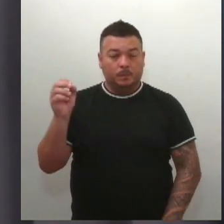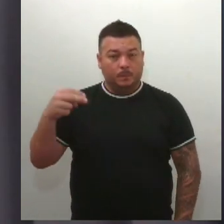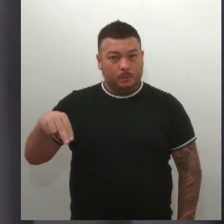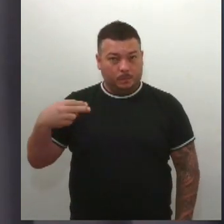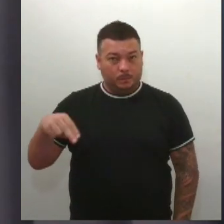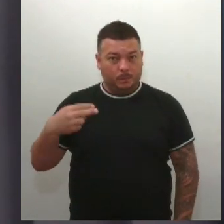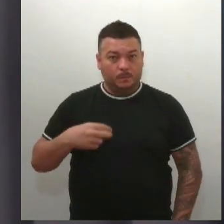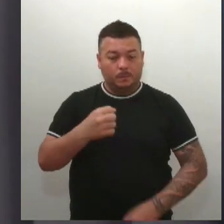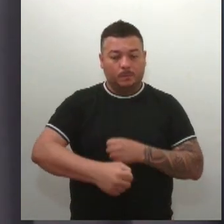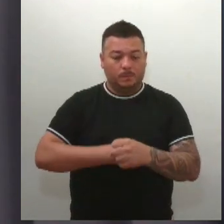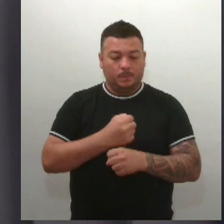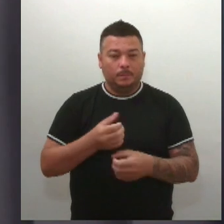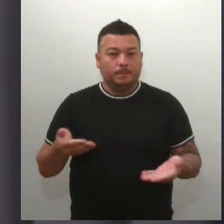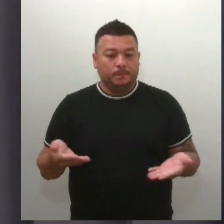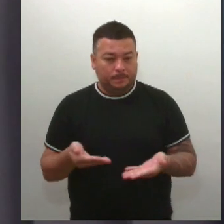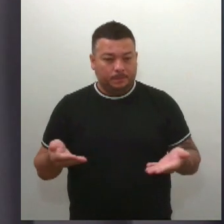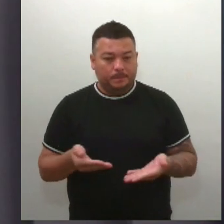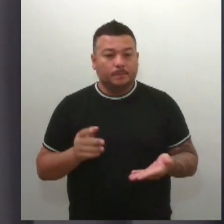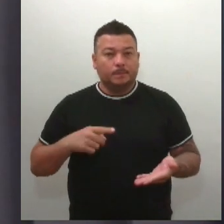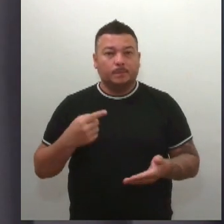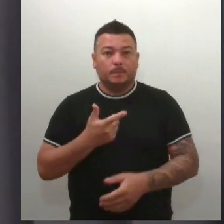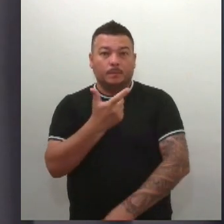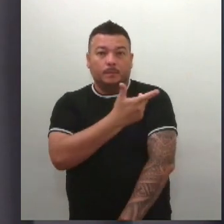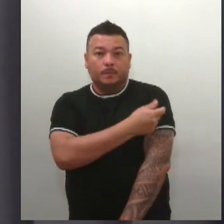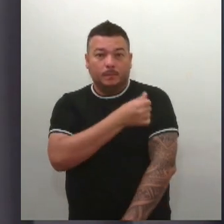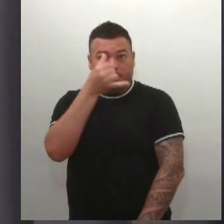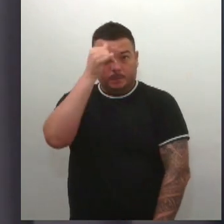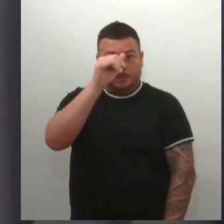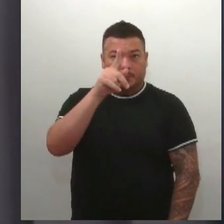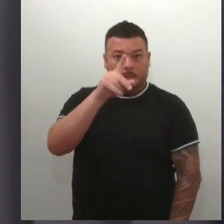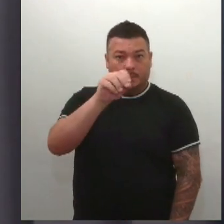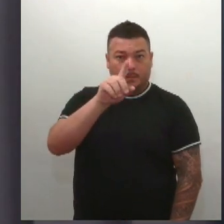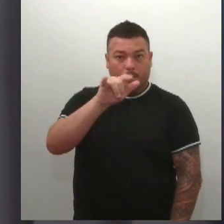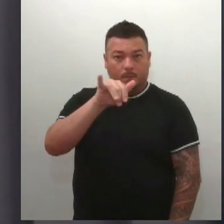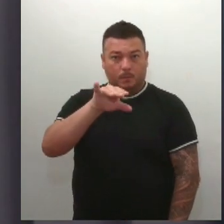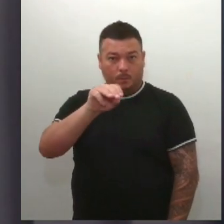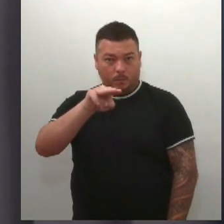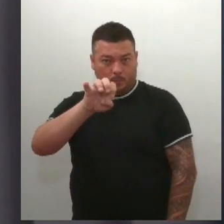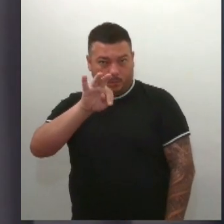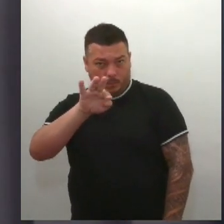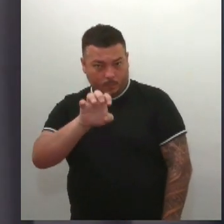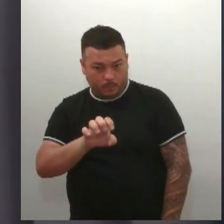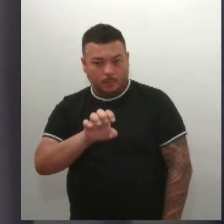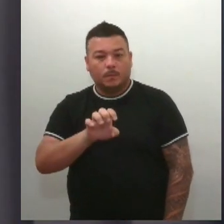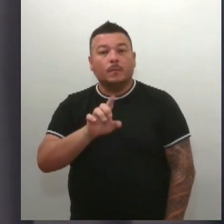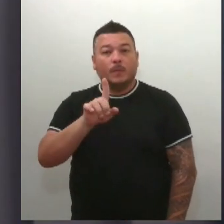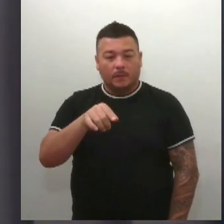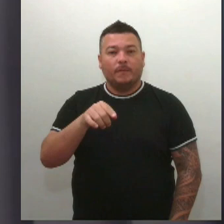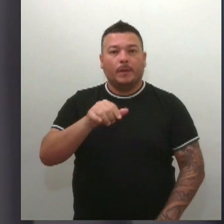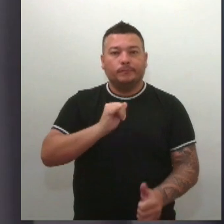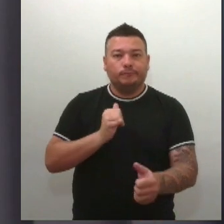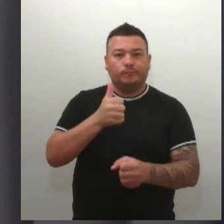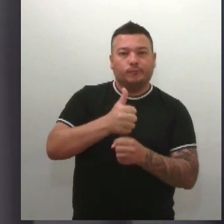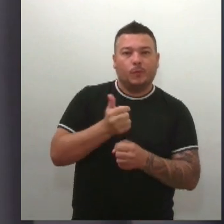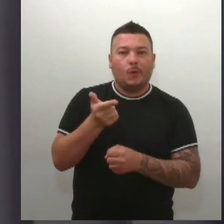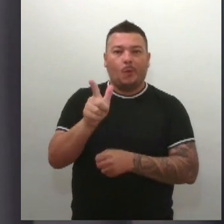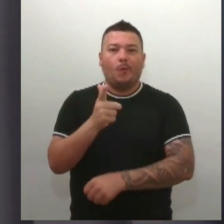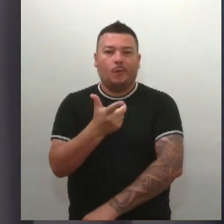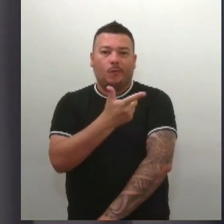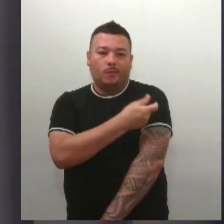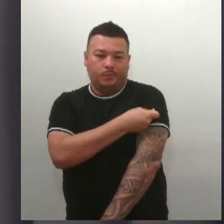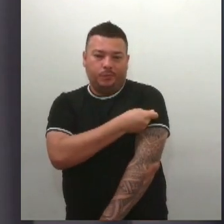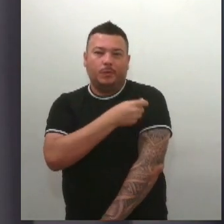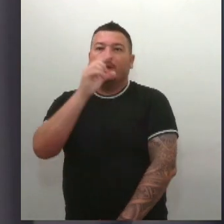a vacina oral contra poliomielite será substituída pela vacina inativada, aplicada de forma injetável. No